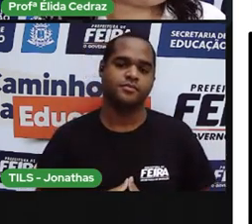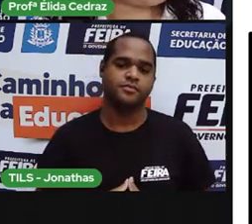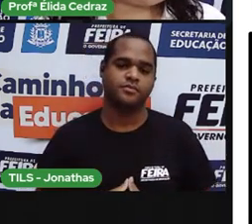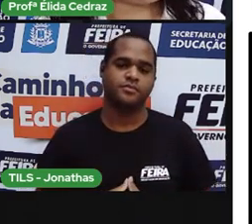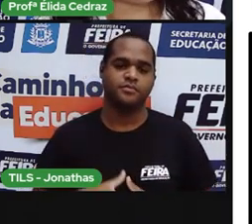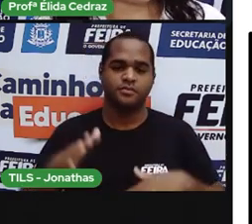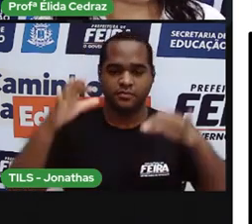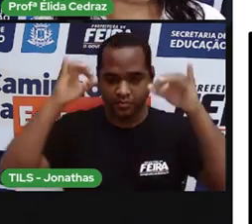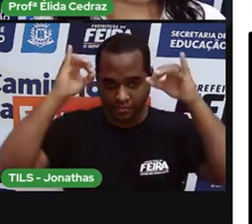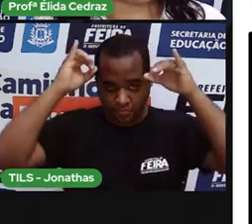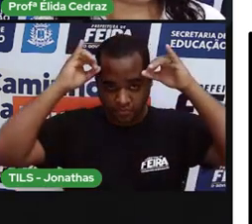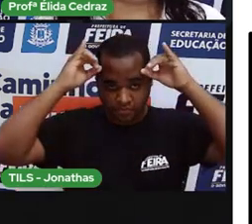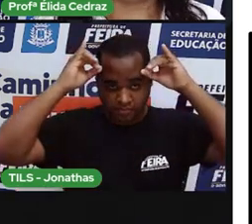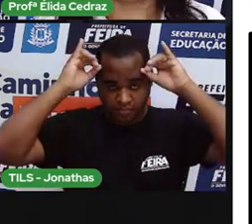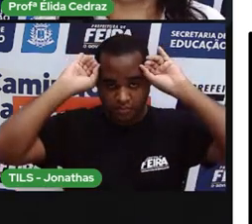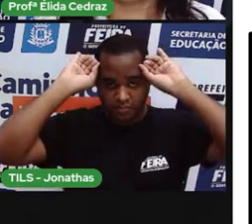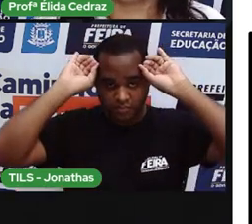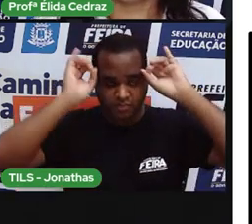vaqueiro,